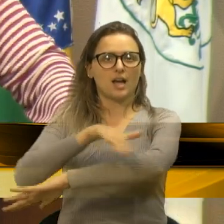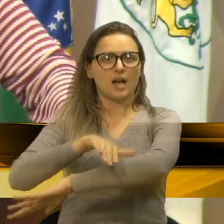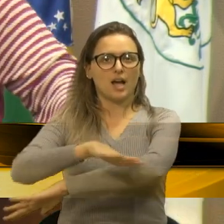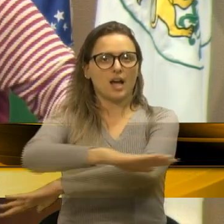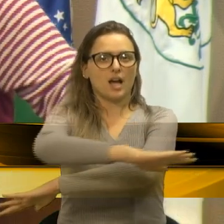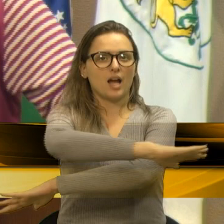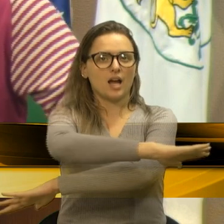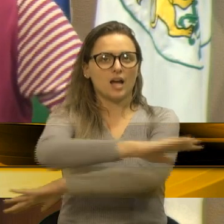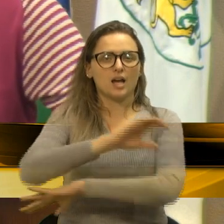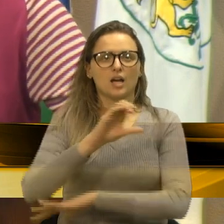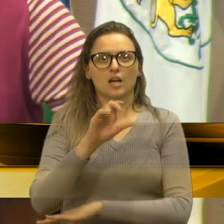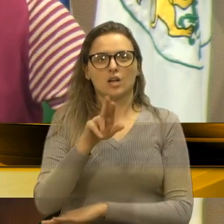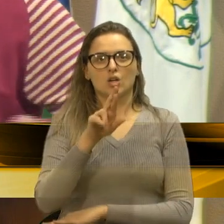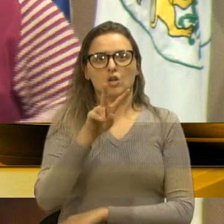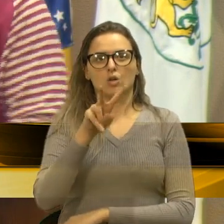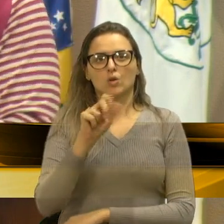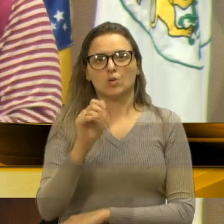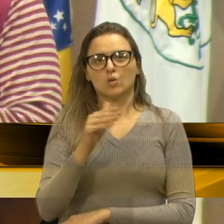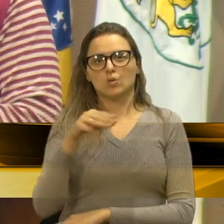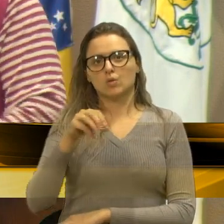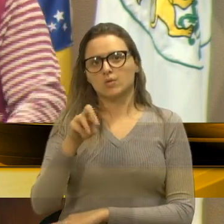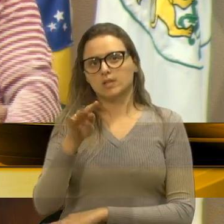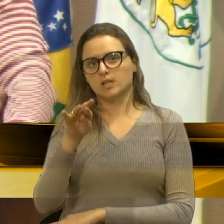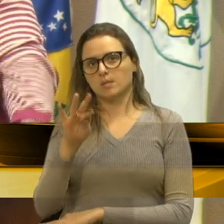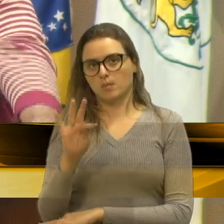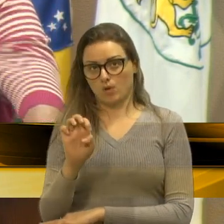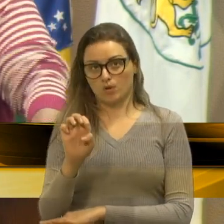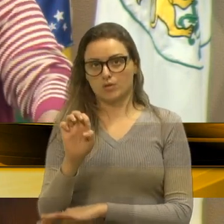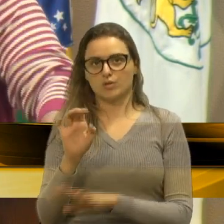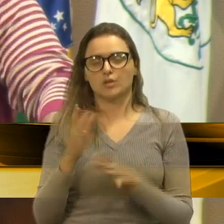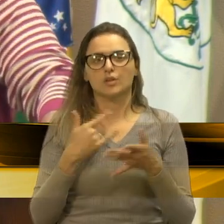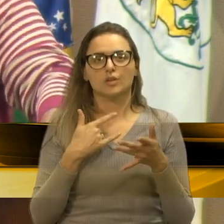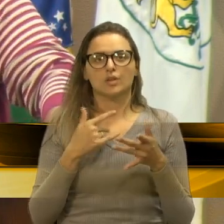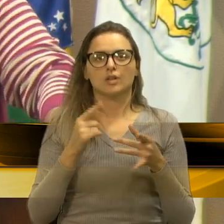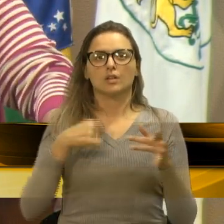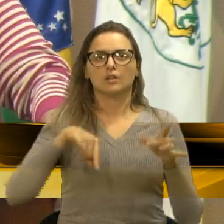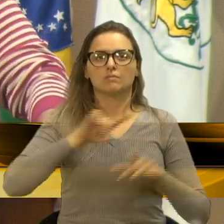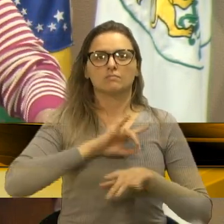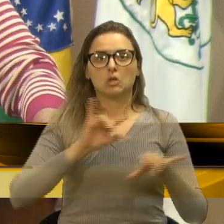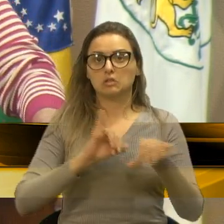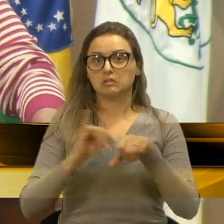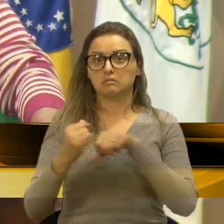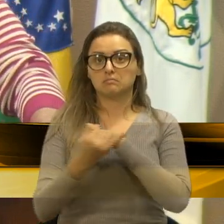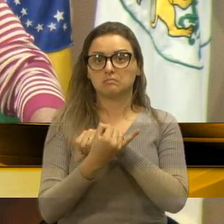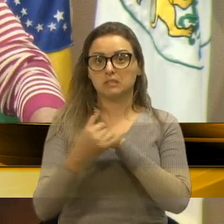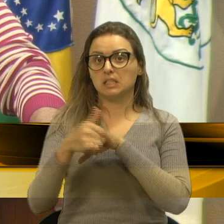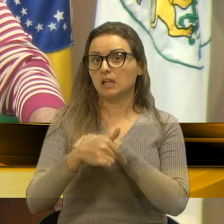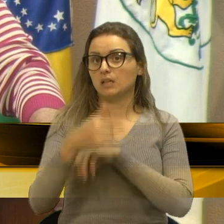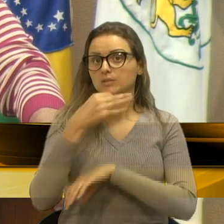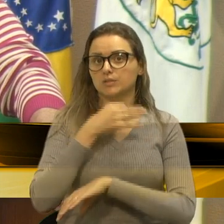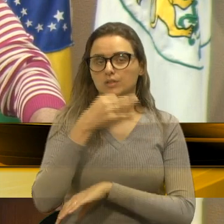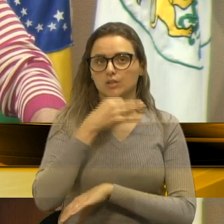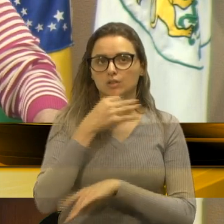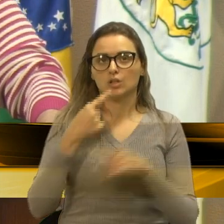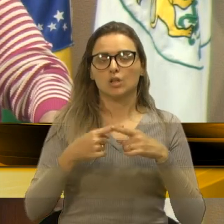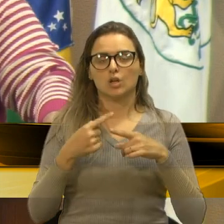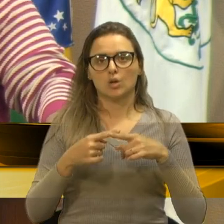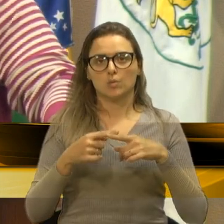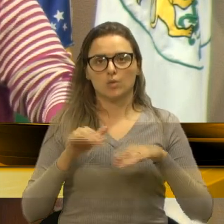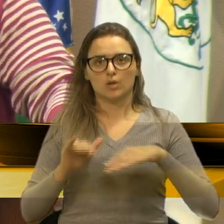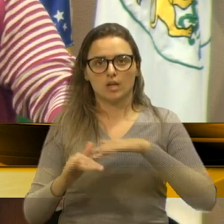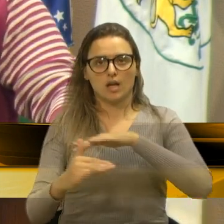hoje ficaram de tirar os entumes da Curva da Morte, né, e nós estamos enleados em Caxias, porque a Curva da Morte,